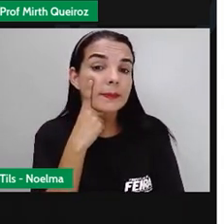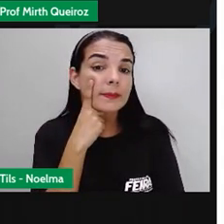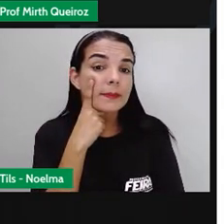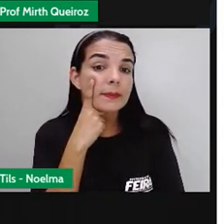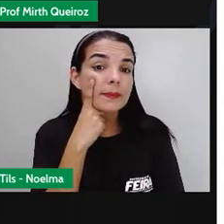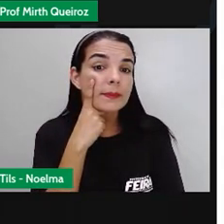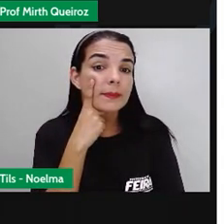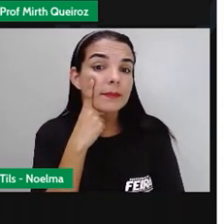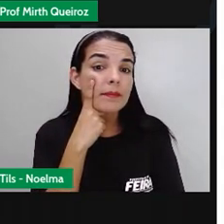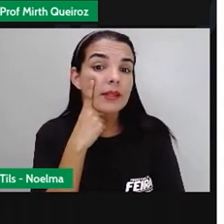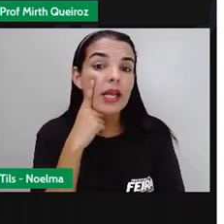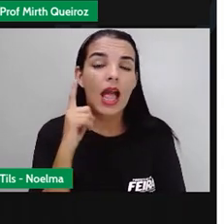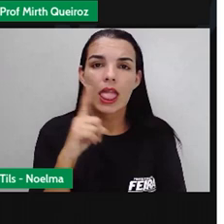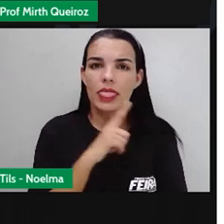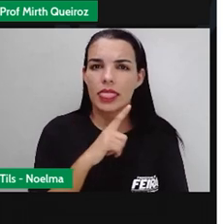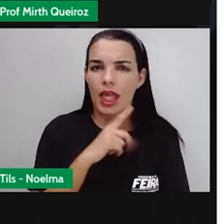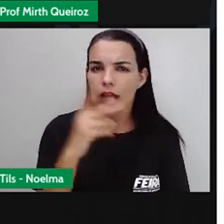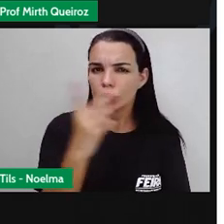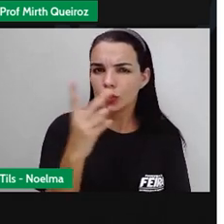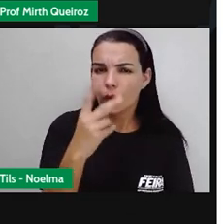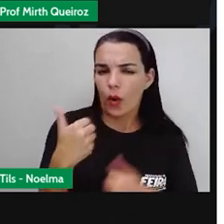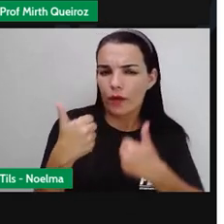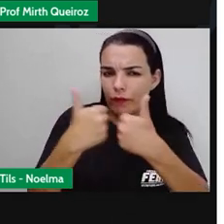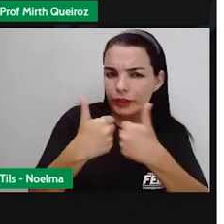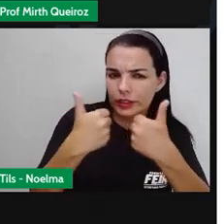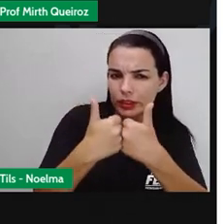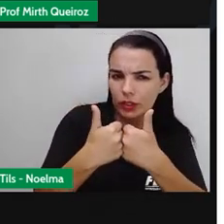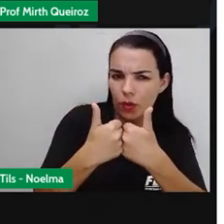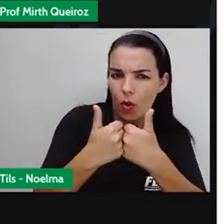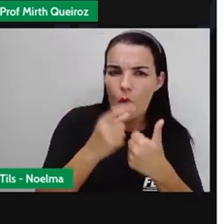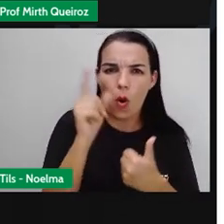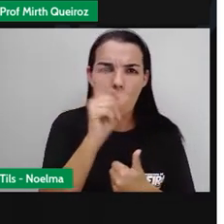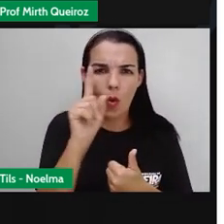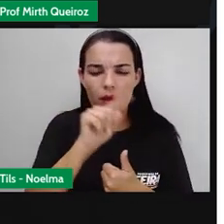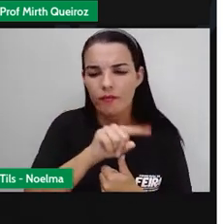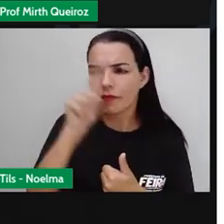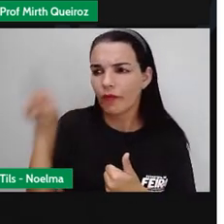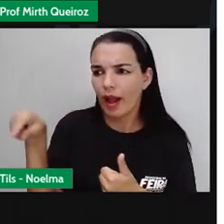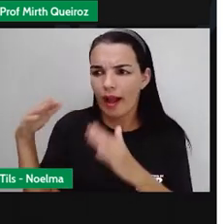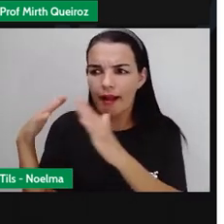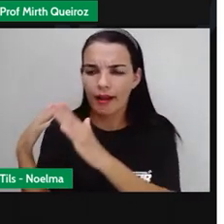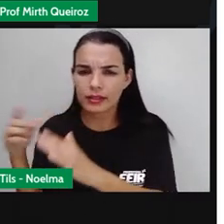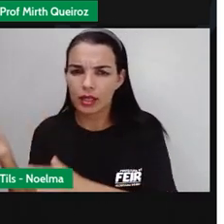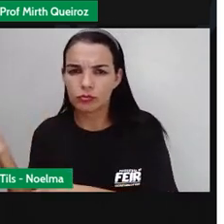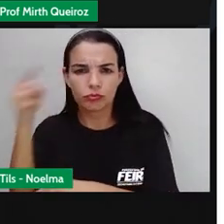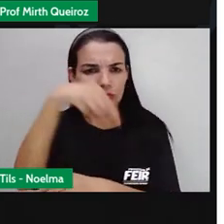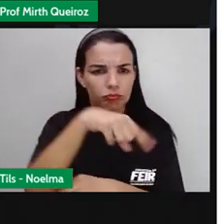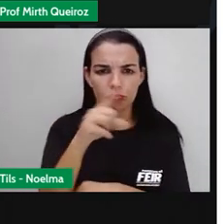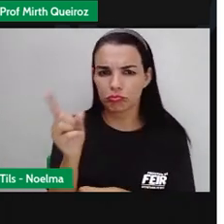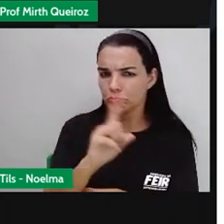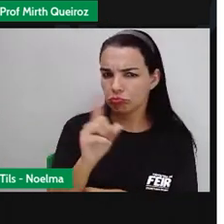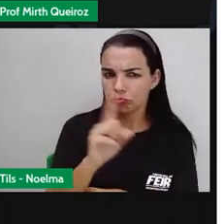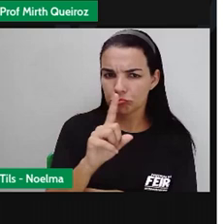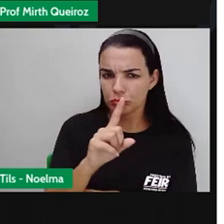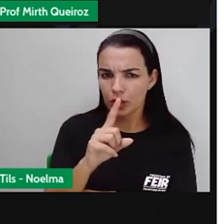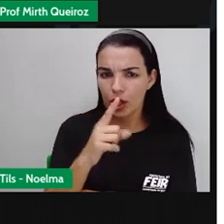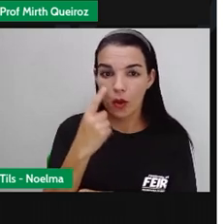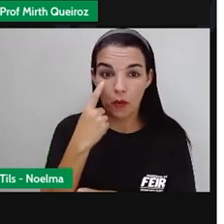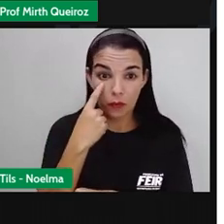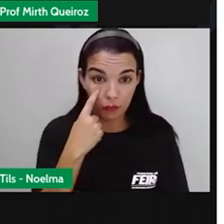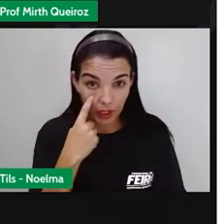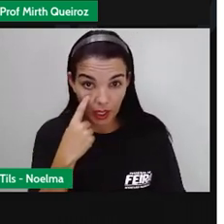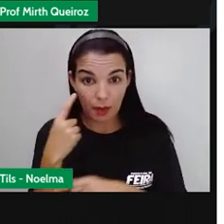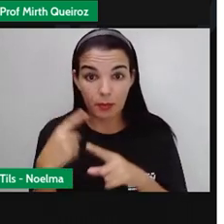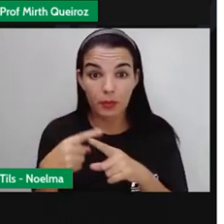São dois vizinhos. Um não vai à casa do outro. E os dois não se veem por causa de um morrinho.